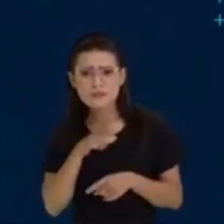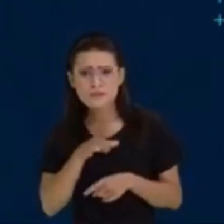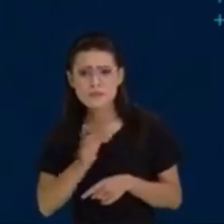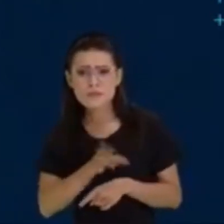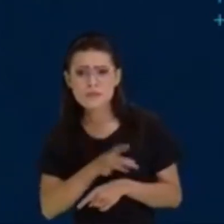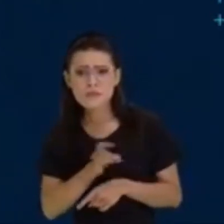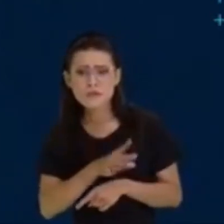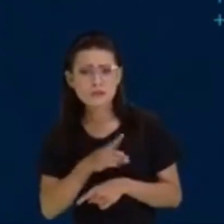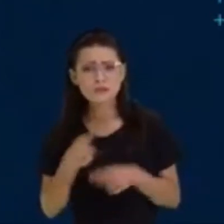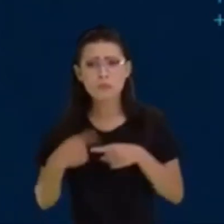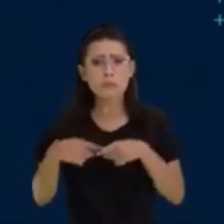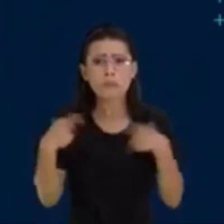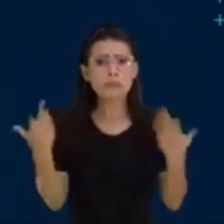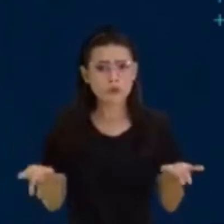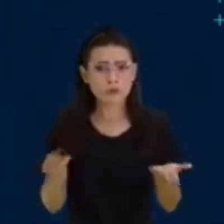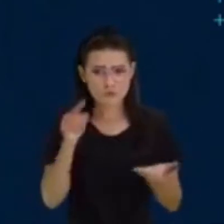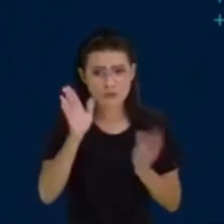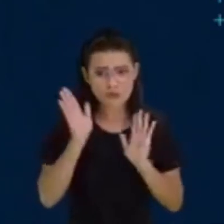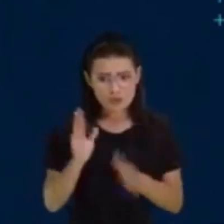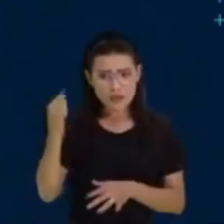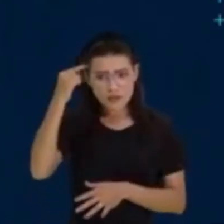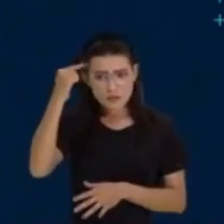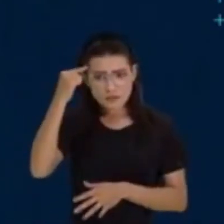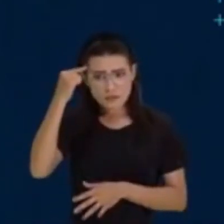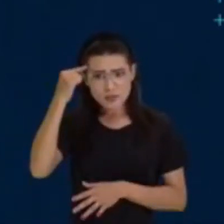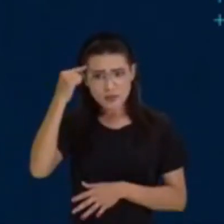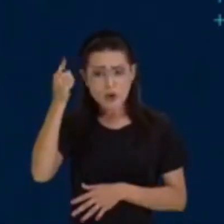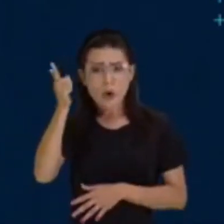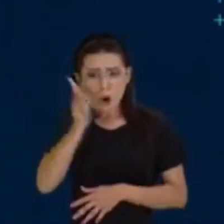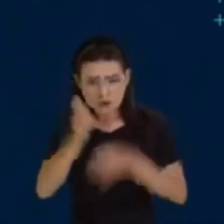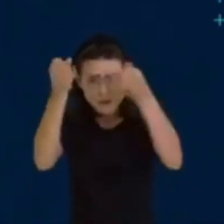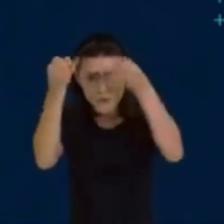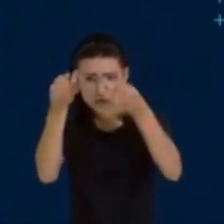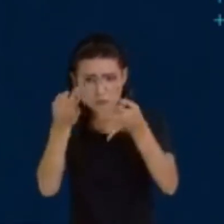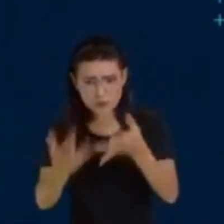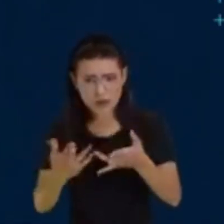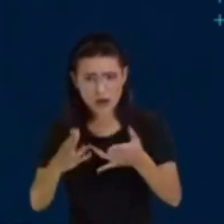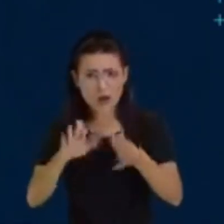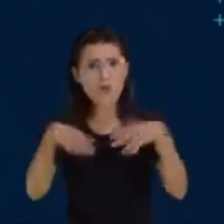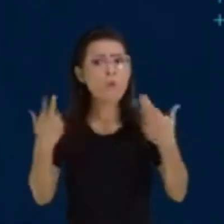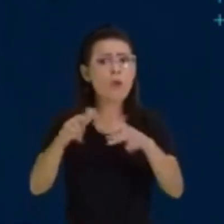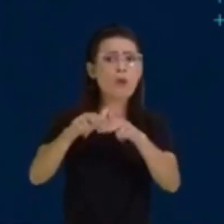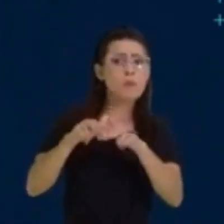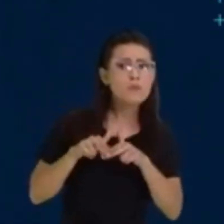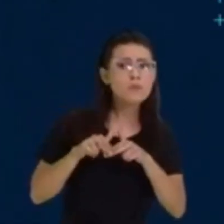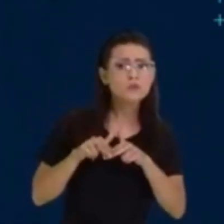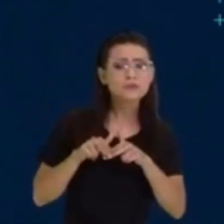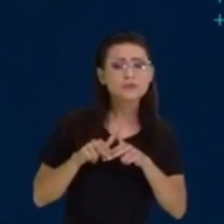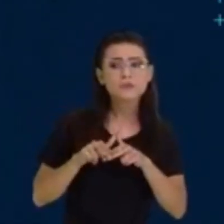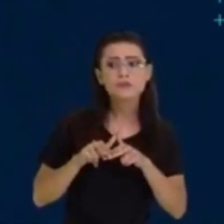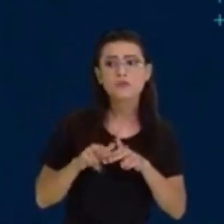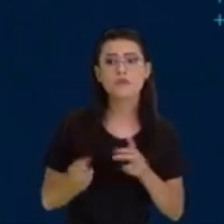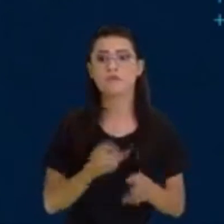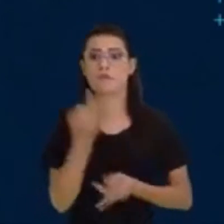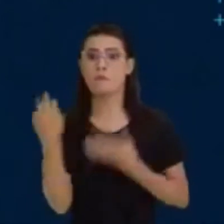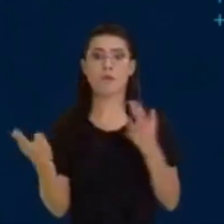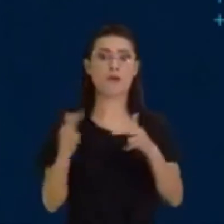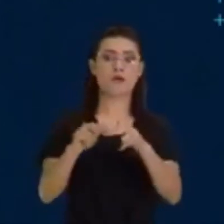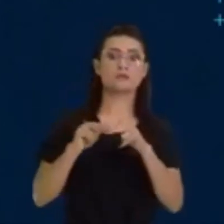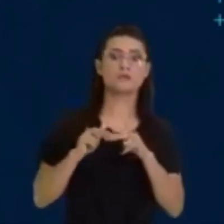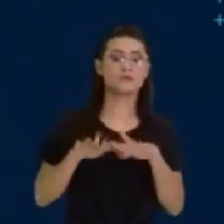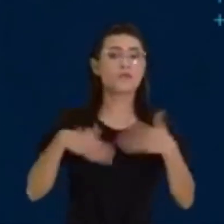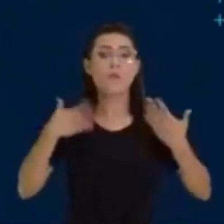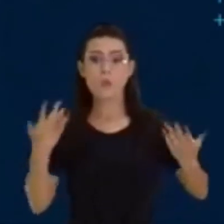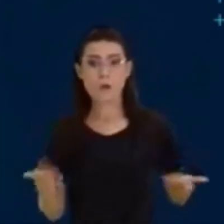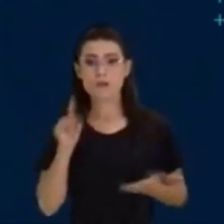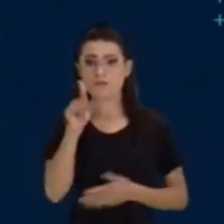já parou para pensar? Você consegue explicar o motivo? Ou os motivos que levam